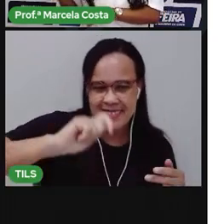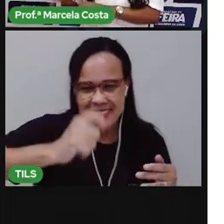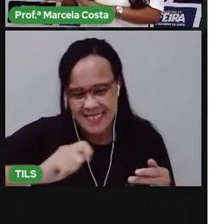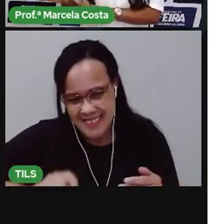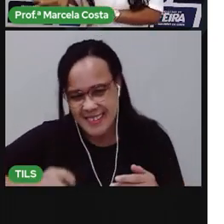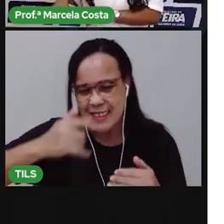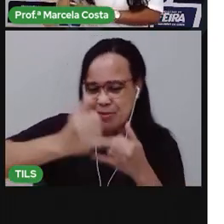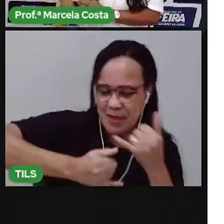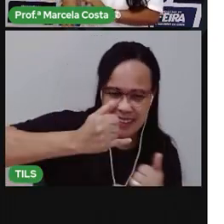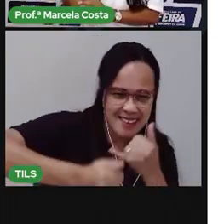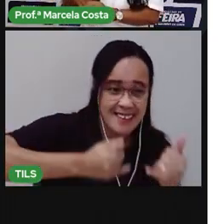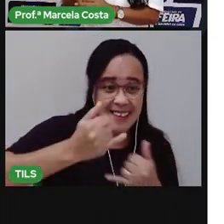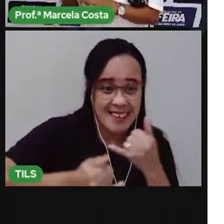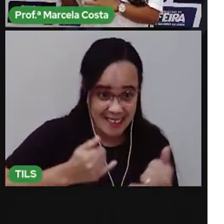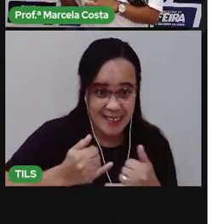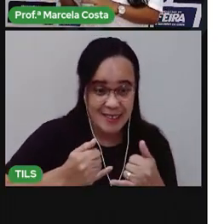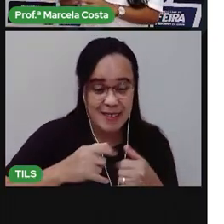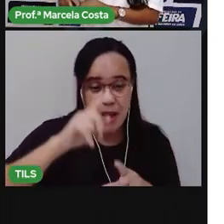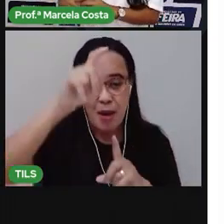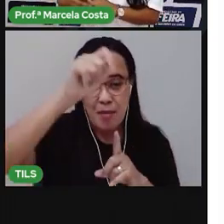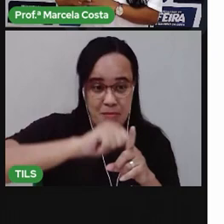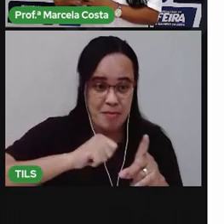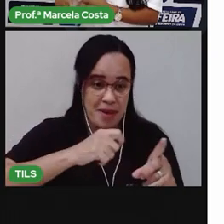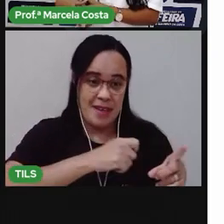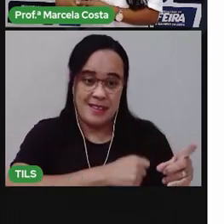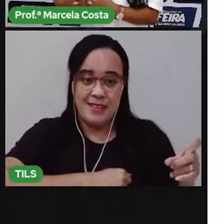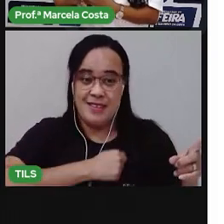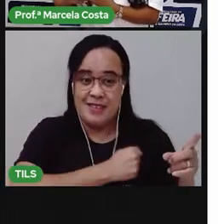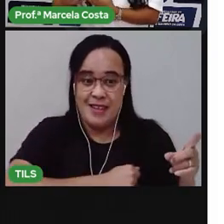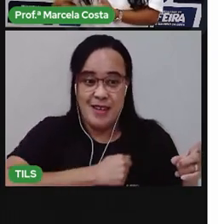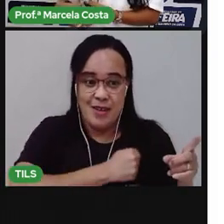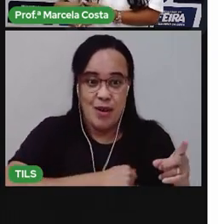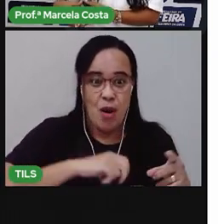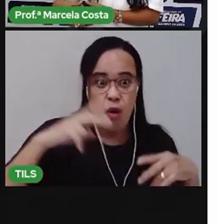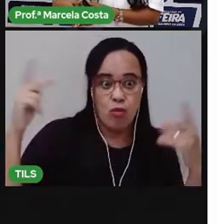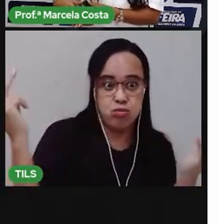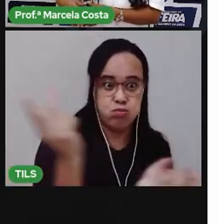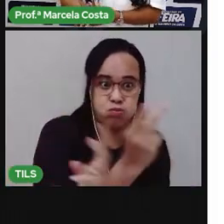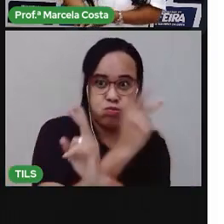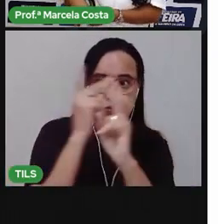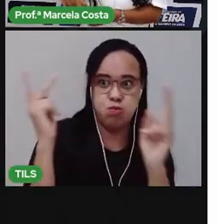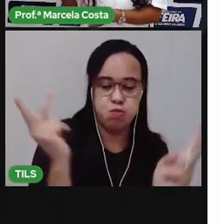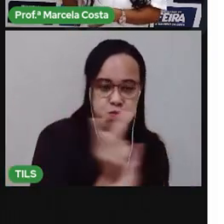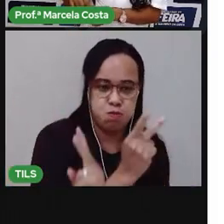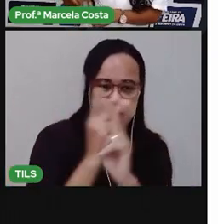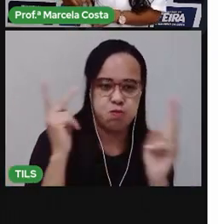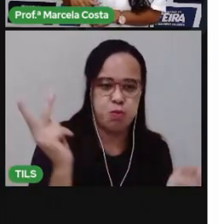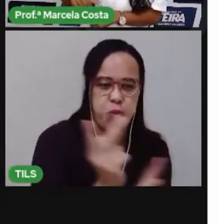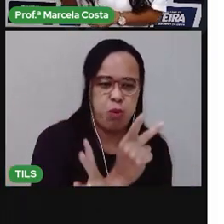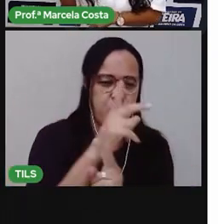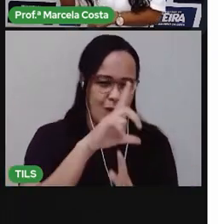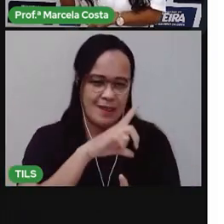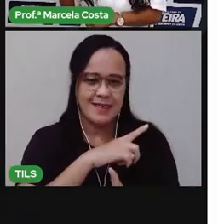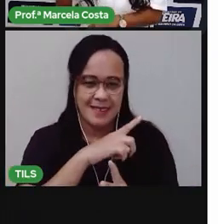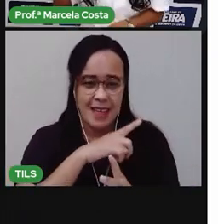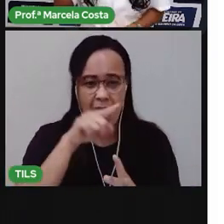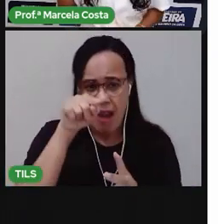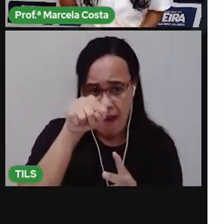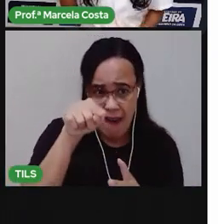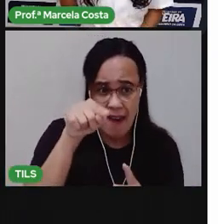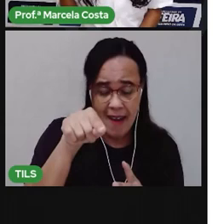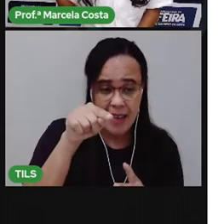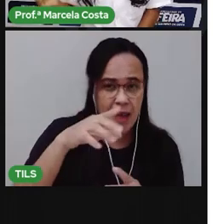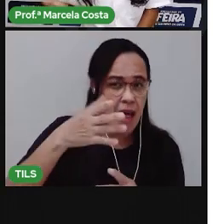período de agosto, né? No período onde tem ventos fortes. Esse brinquedo veio de